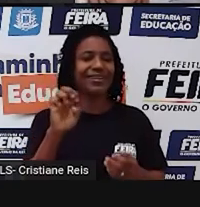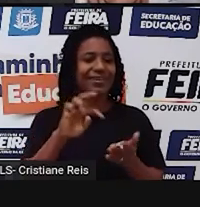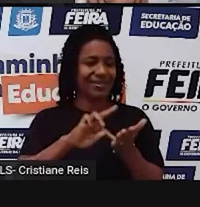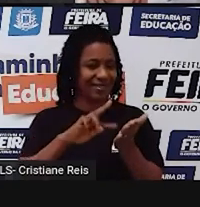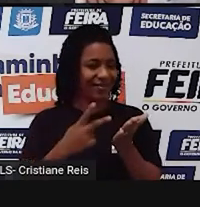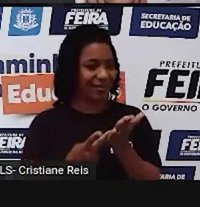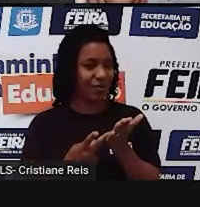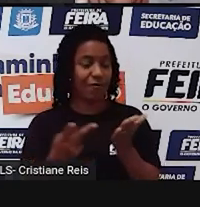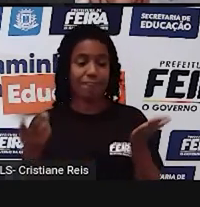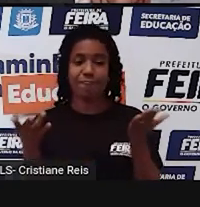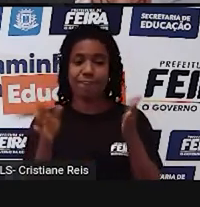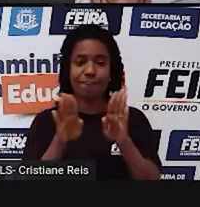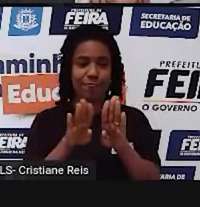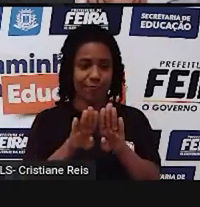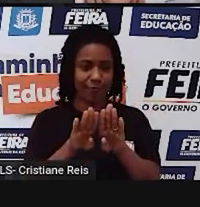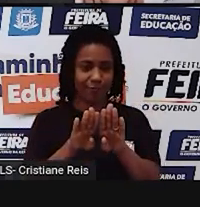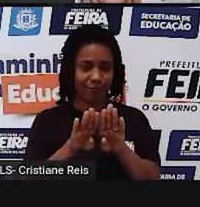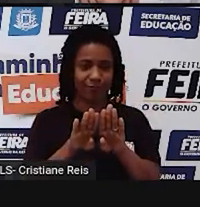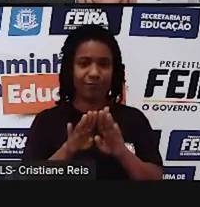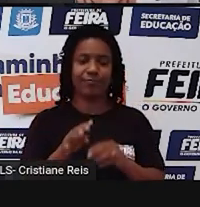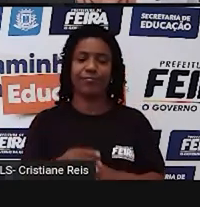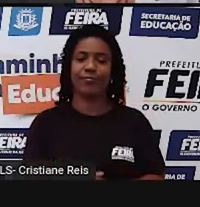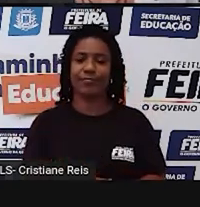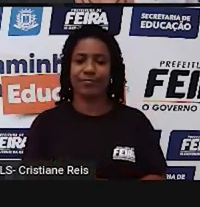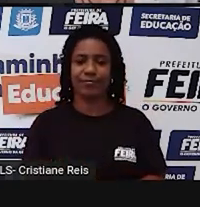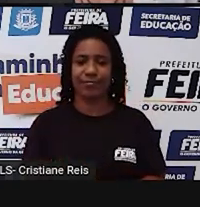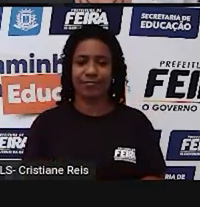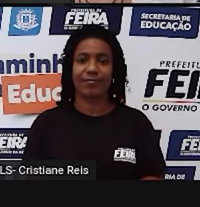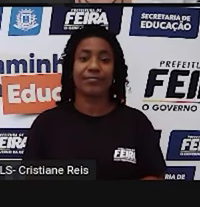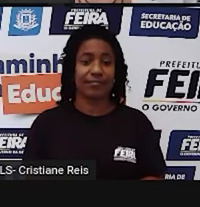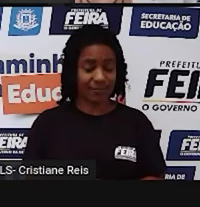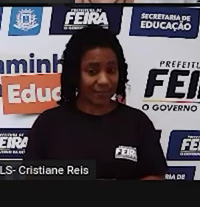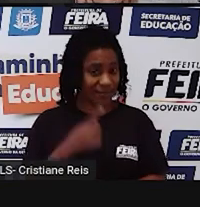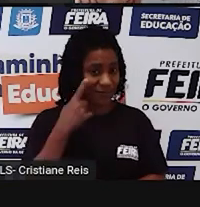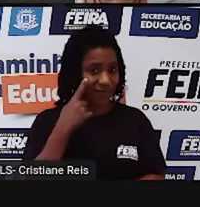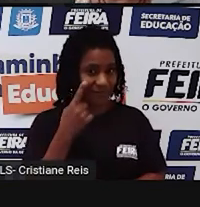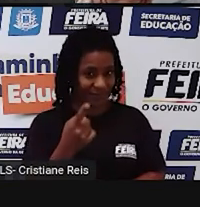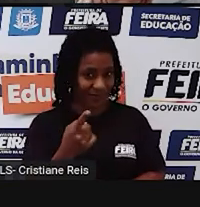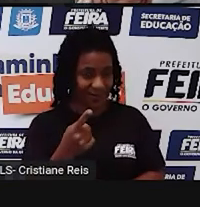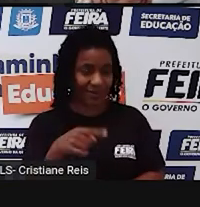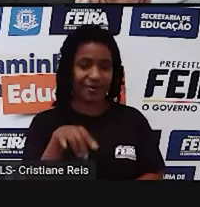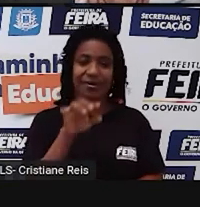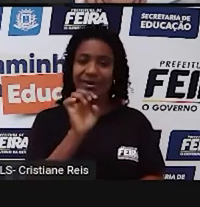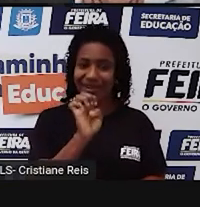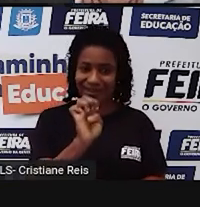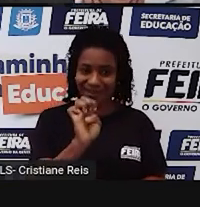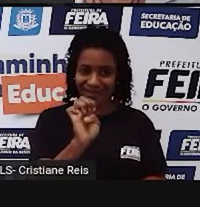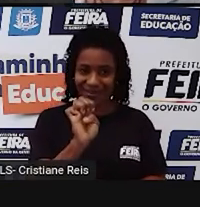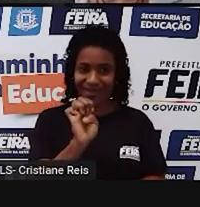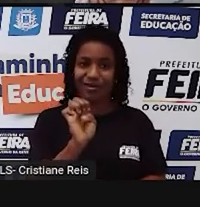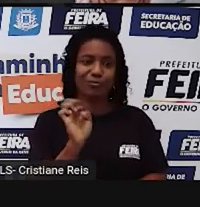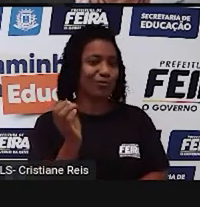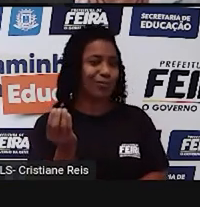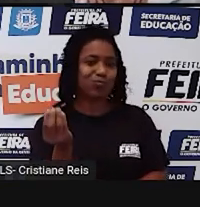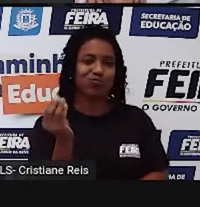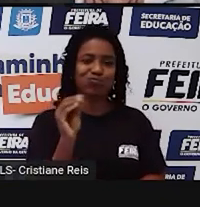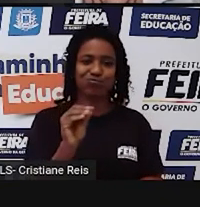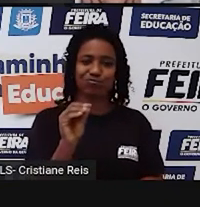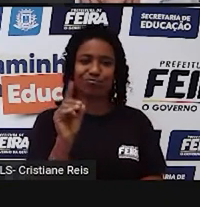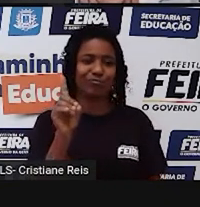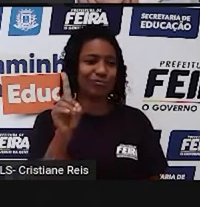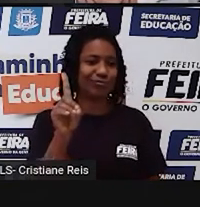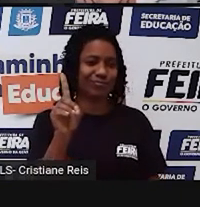L, O, S, vejam que ele termina em E. Então, eu vou acrescentar apenas D.